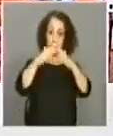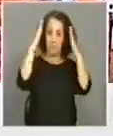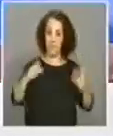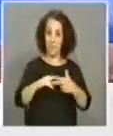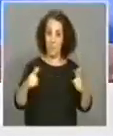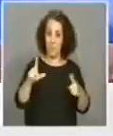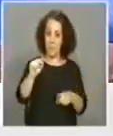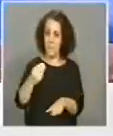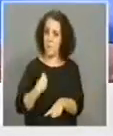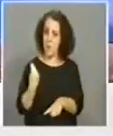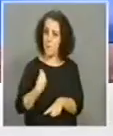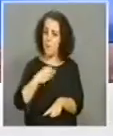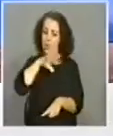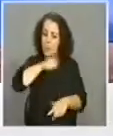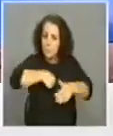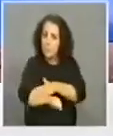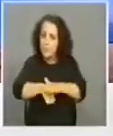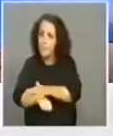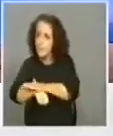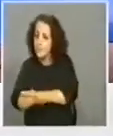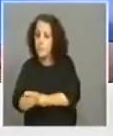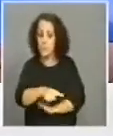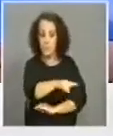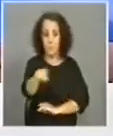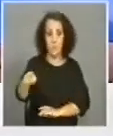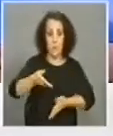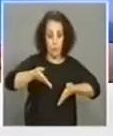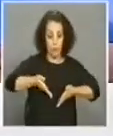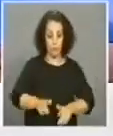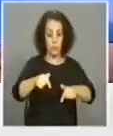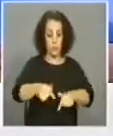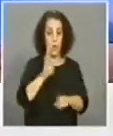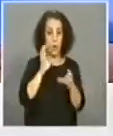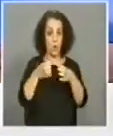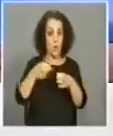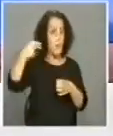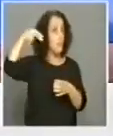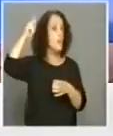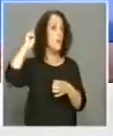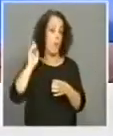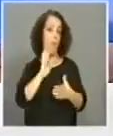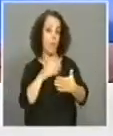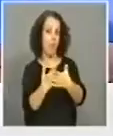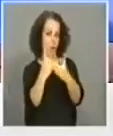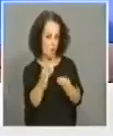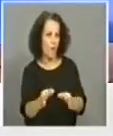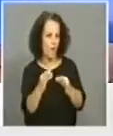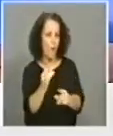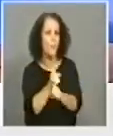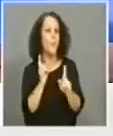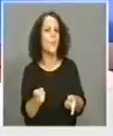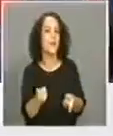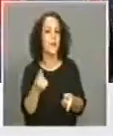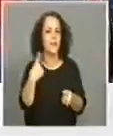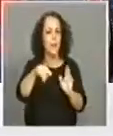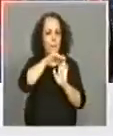também com a taxa de natalidade e portanto quem nascer no Conselho de Penafiel será sem dúvida beneficiado porque tem uma série